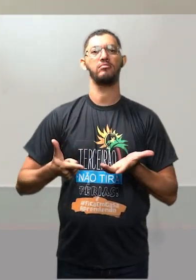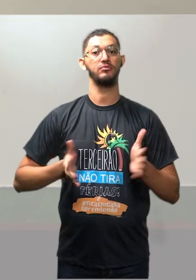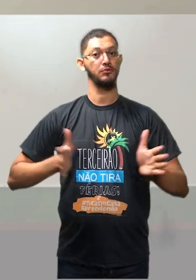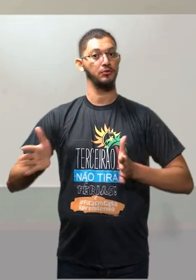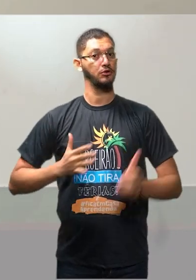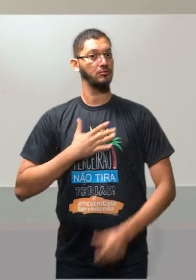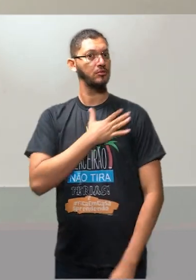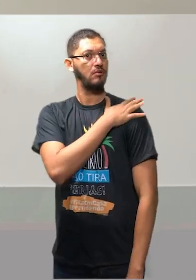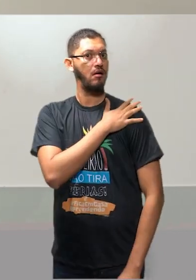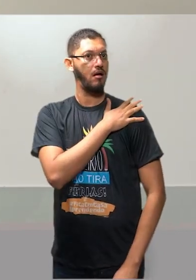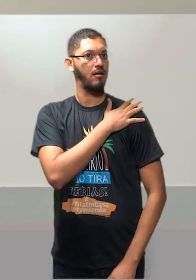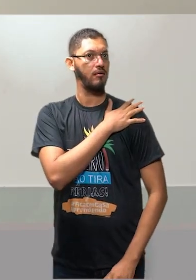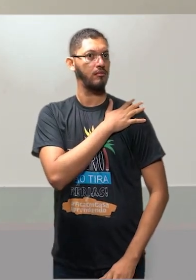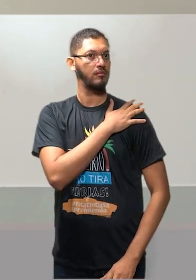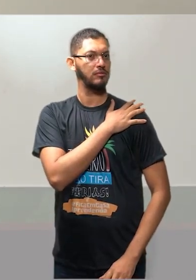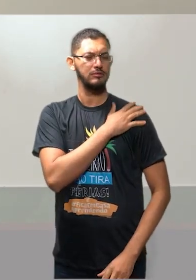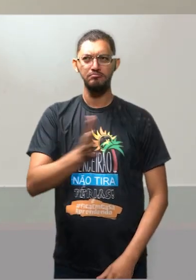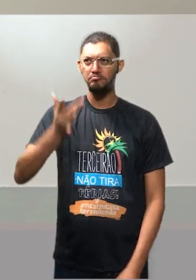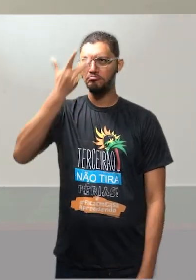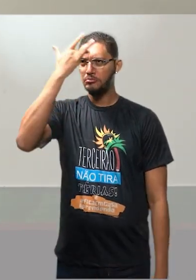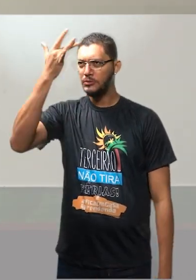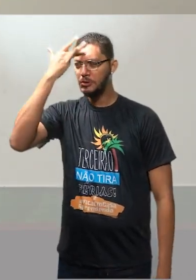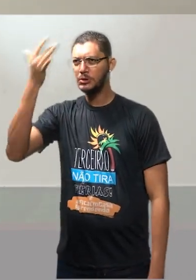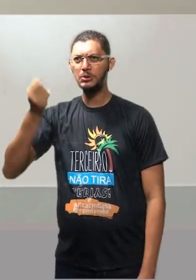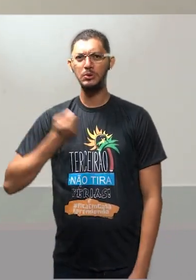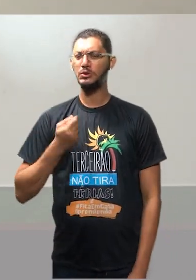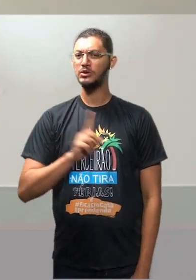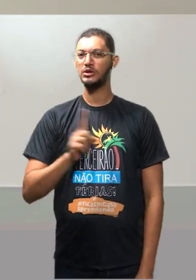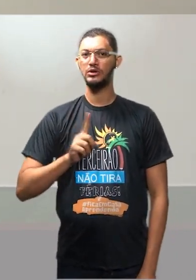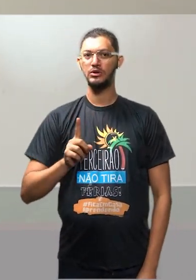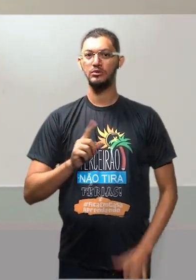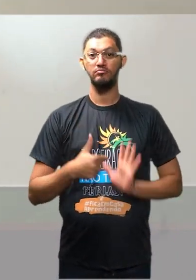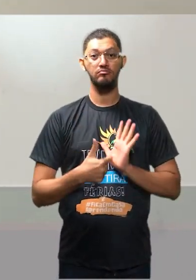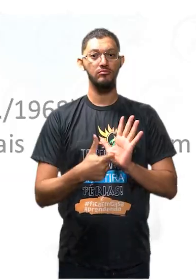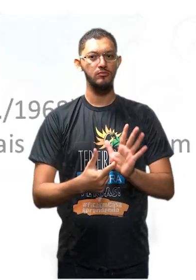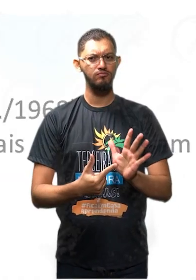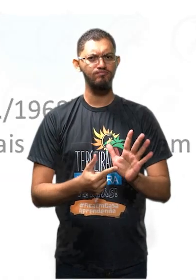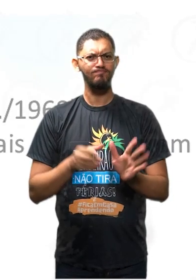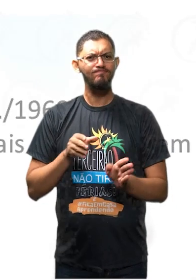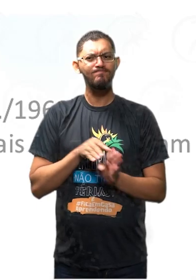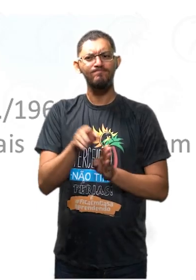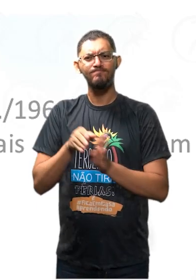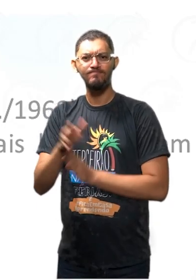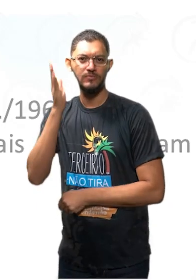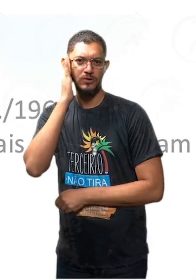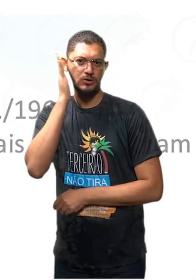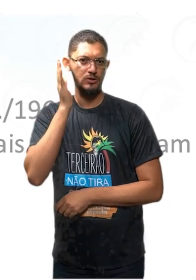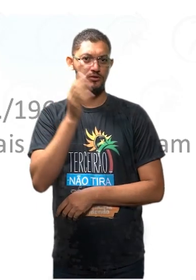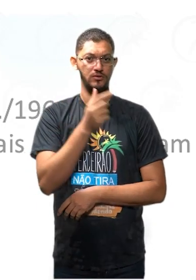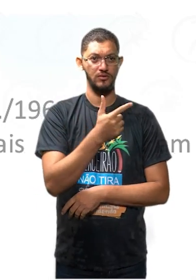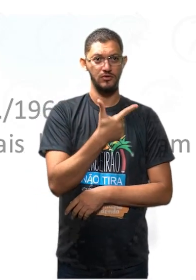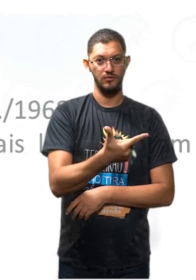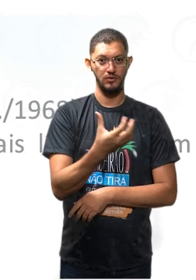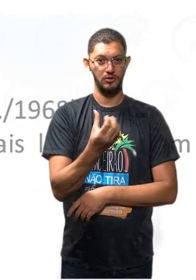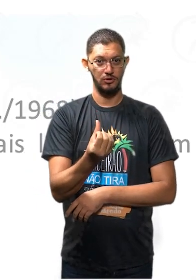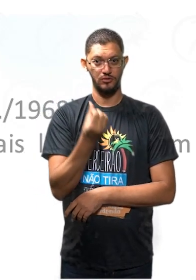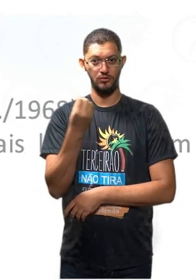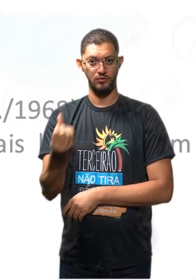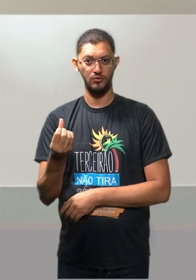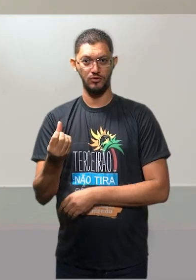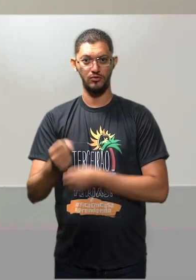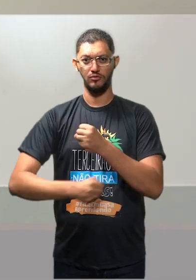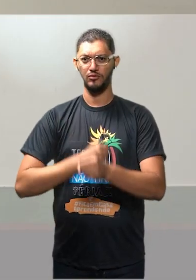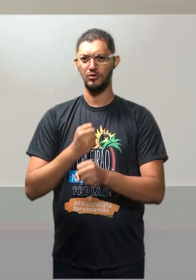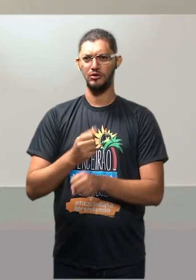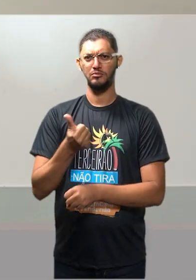Cuidado, hein? Não é para decorar datas. As datas que nós colocamos aqui é para tu te orientar. 26 do 6. Diz 68. É,